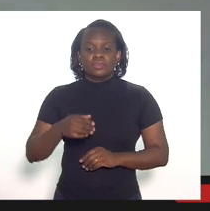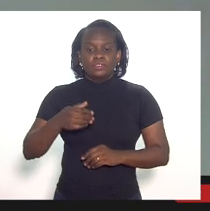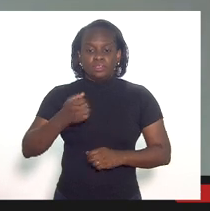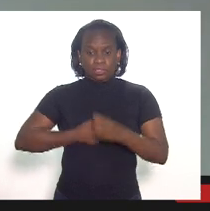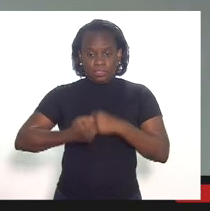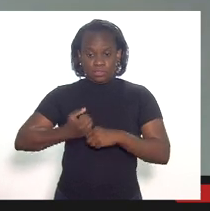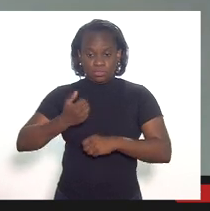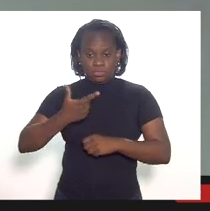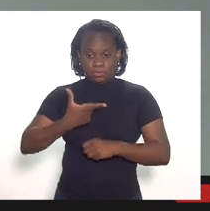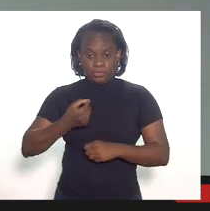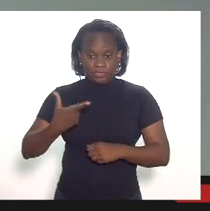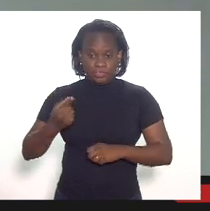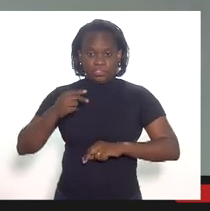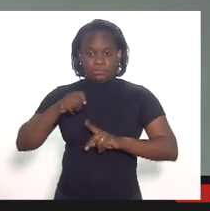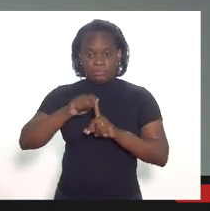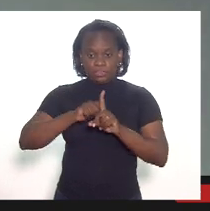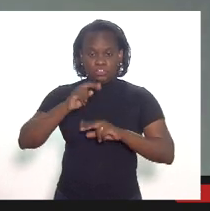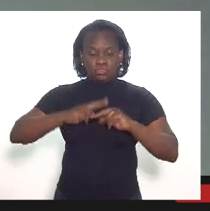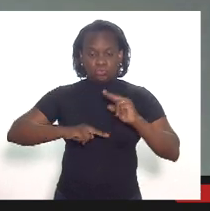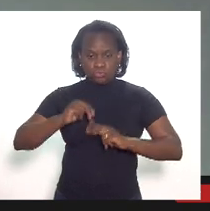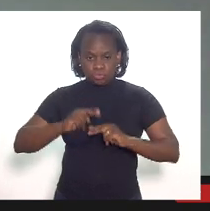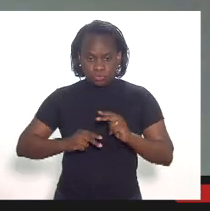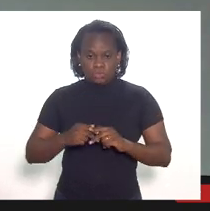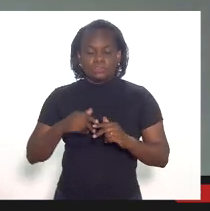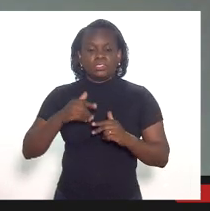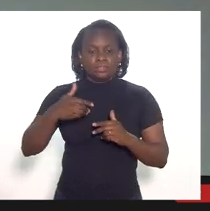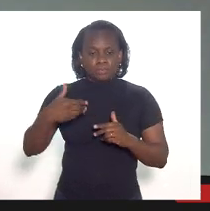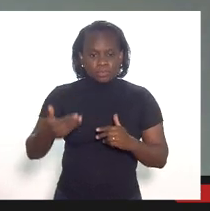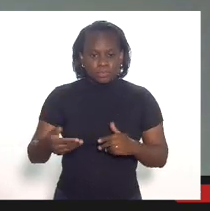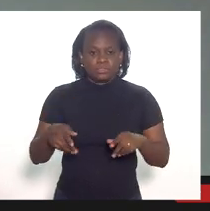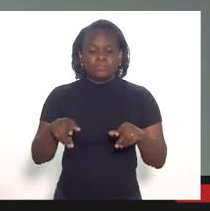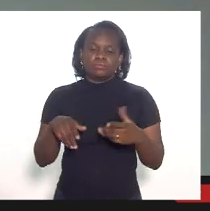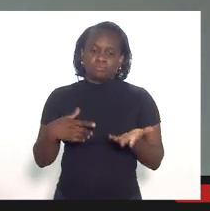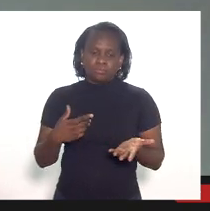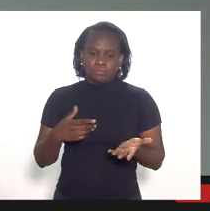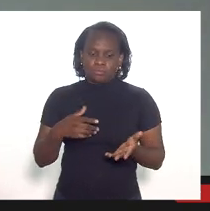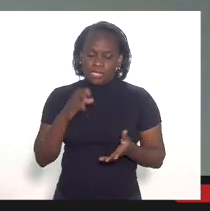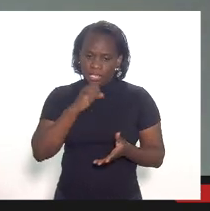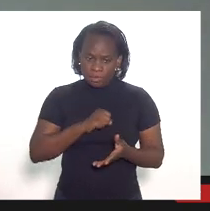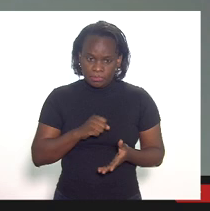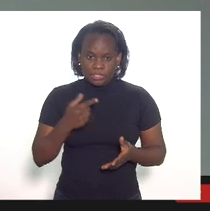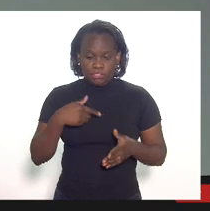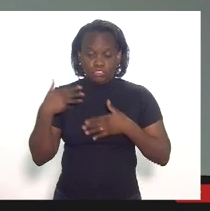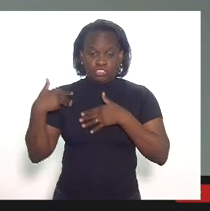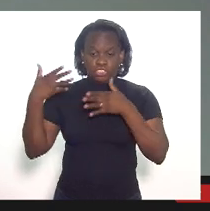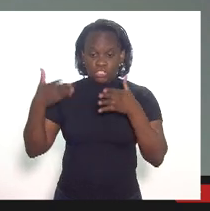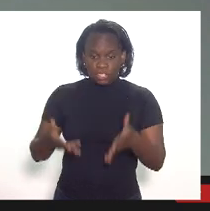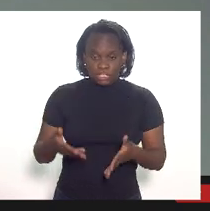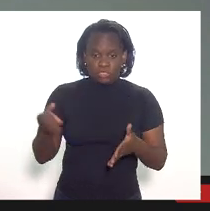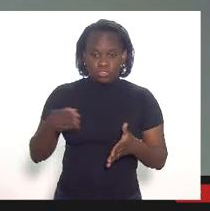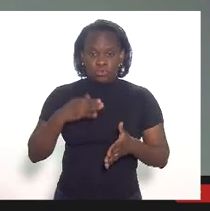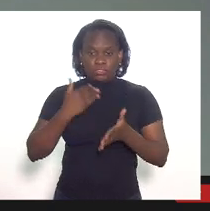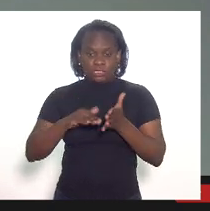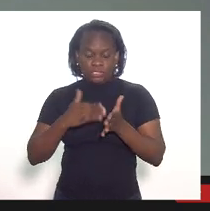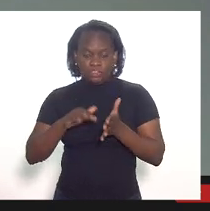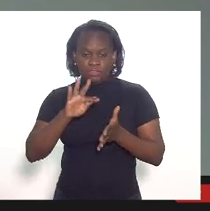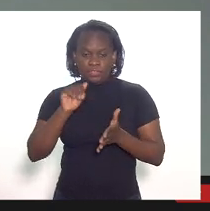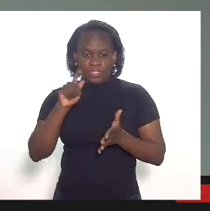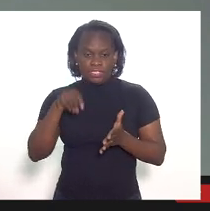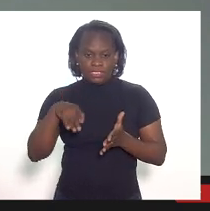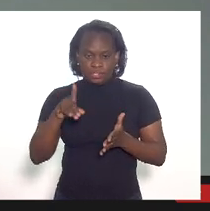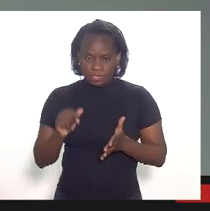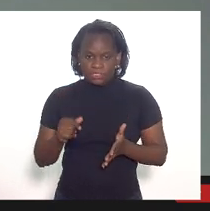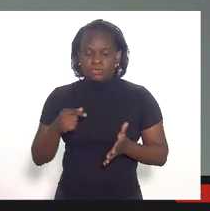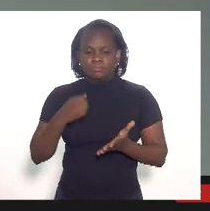2020, basicamente um pouco depois ou imediatamente depois, a minha chegada à Secretaria de Fazenda, nós formalizamos,